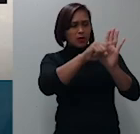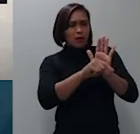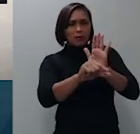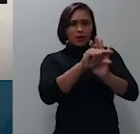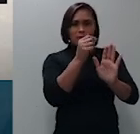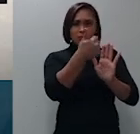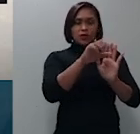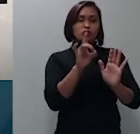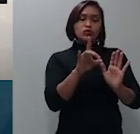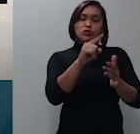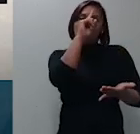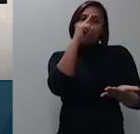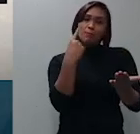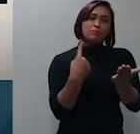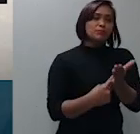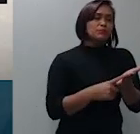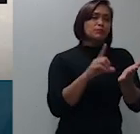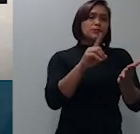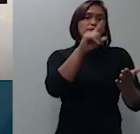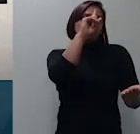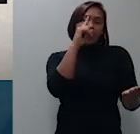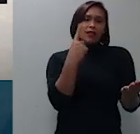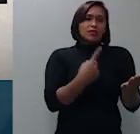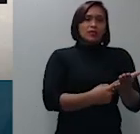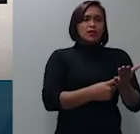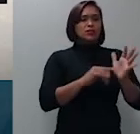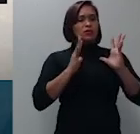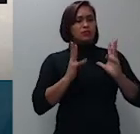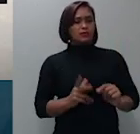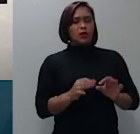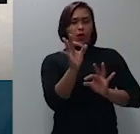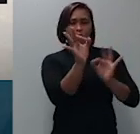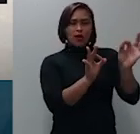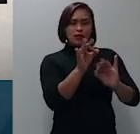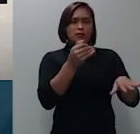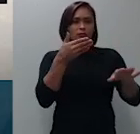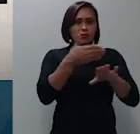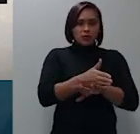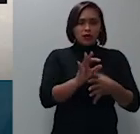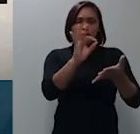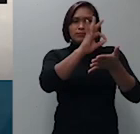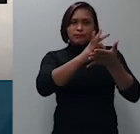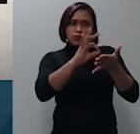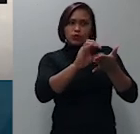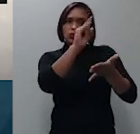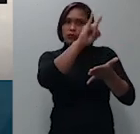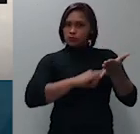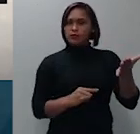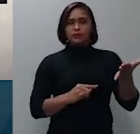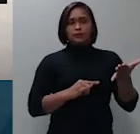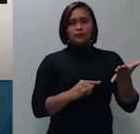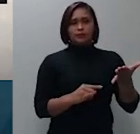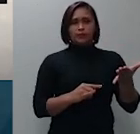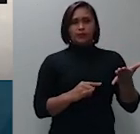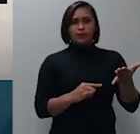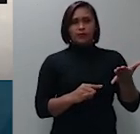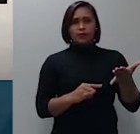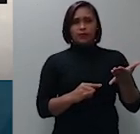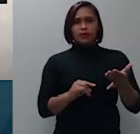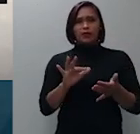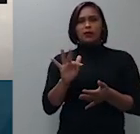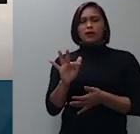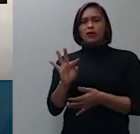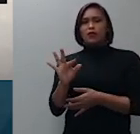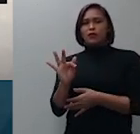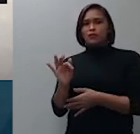se a decisão de saneamento e organização for proferida por escrito pré-didier e marinone